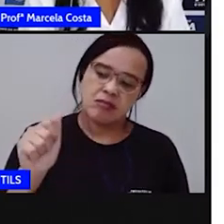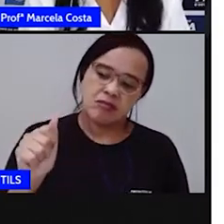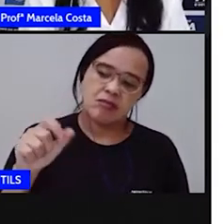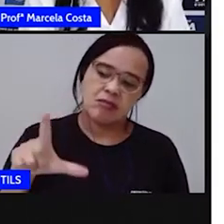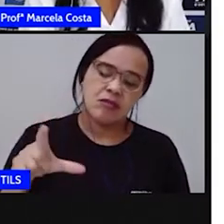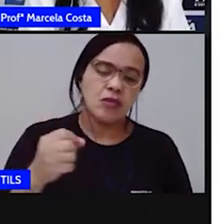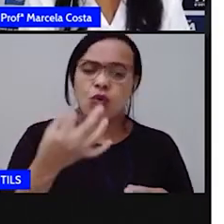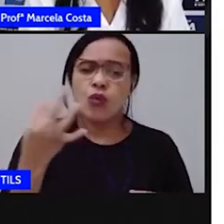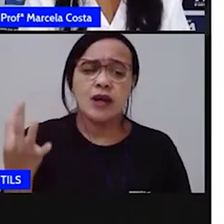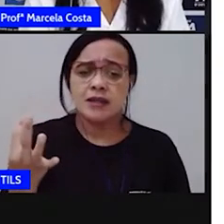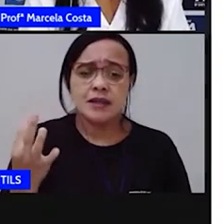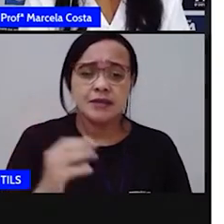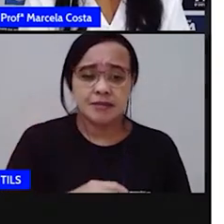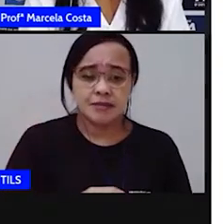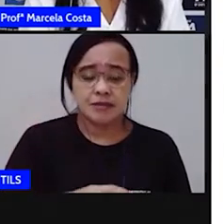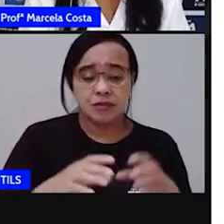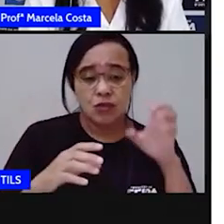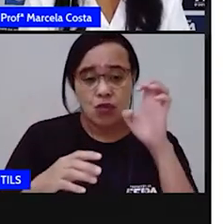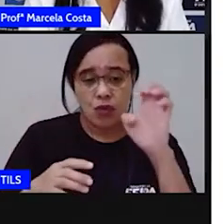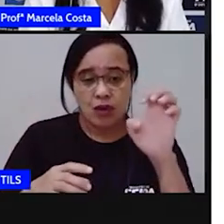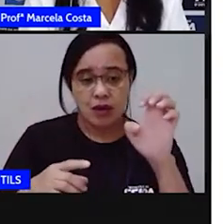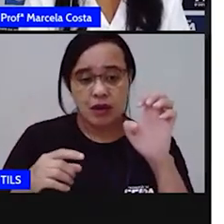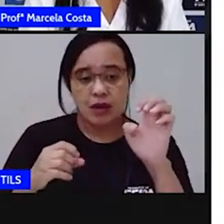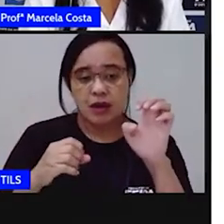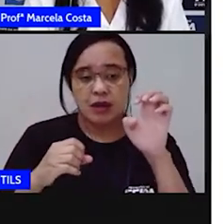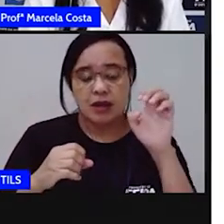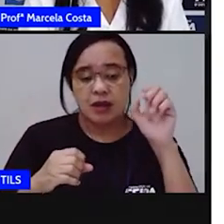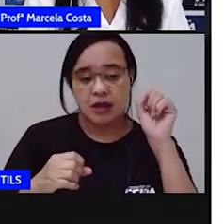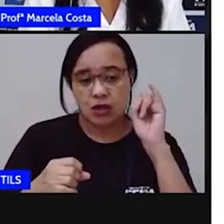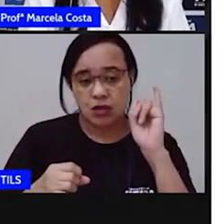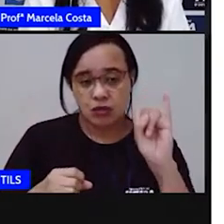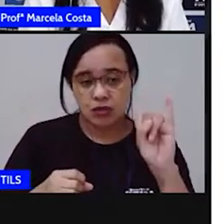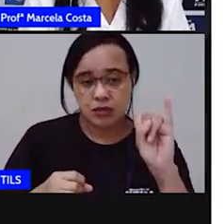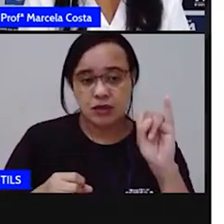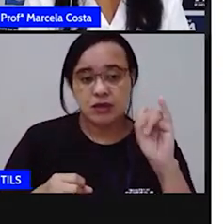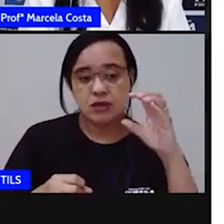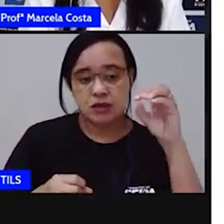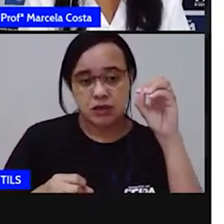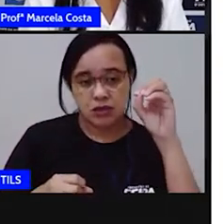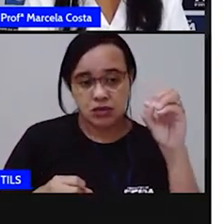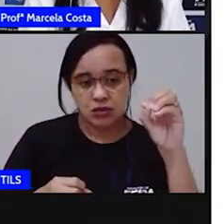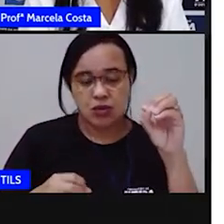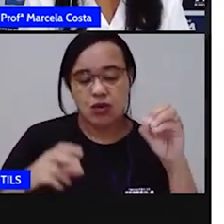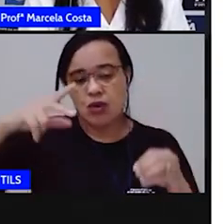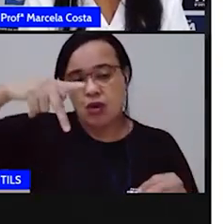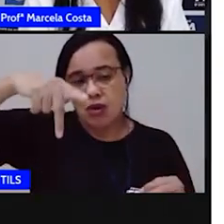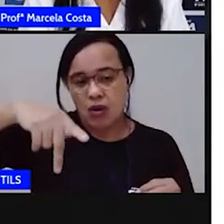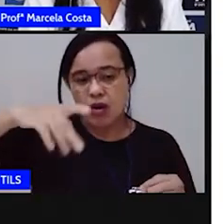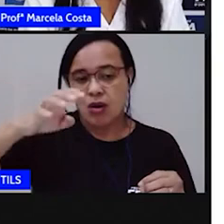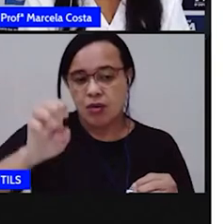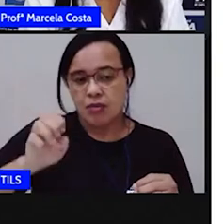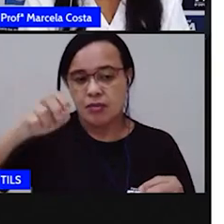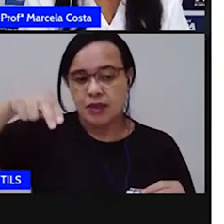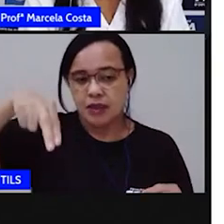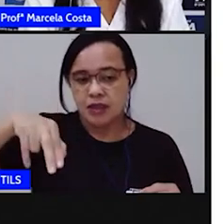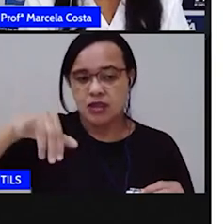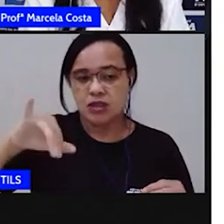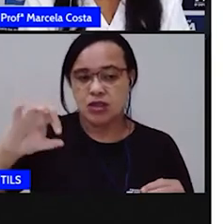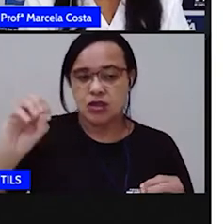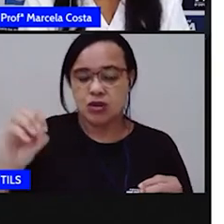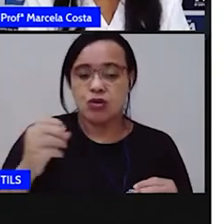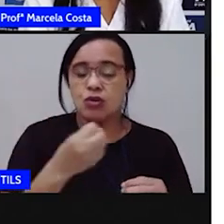O E, o E, o o O. Penico. Três vogais também.